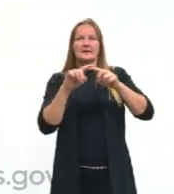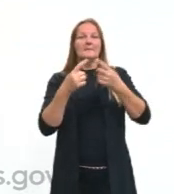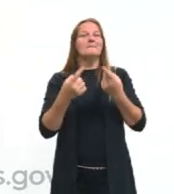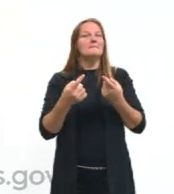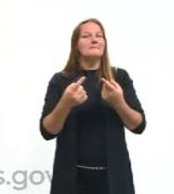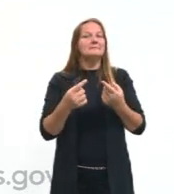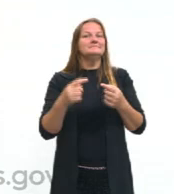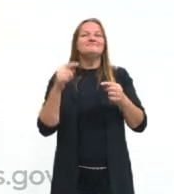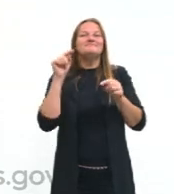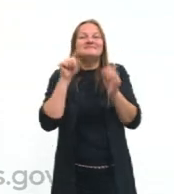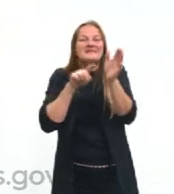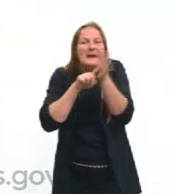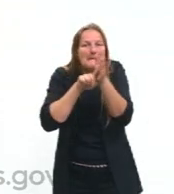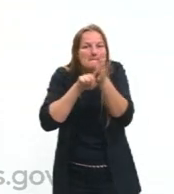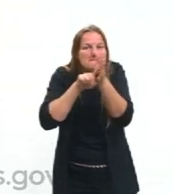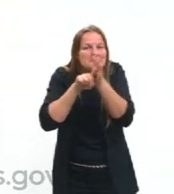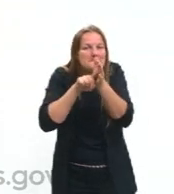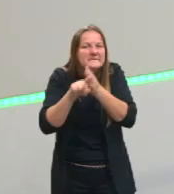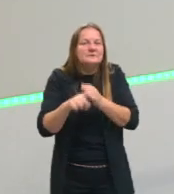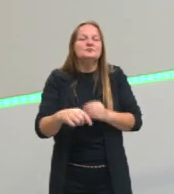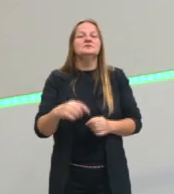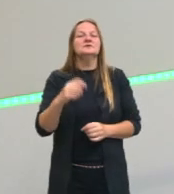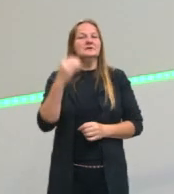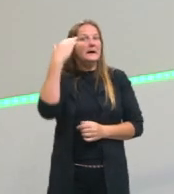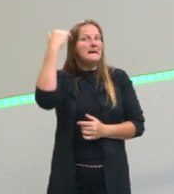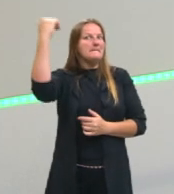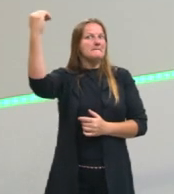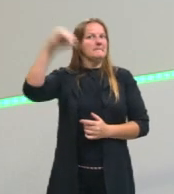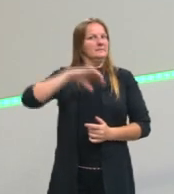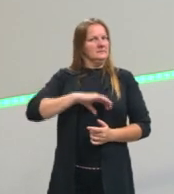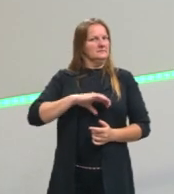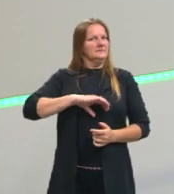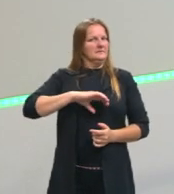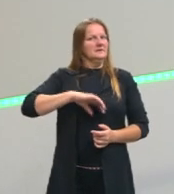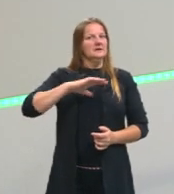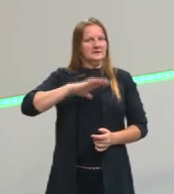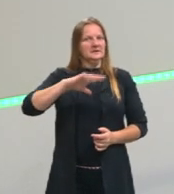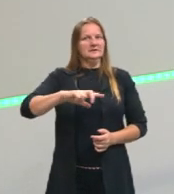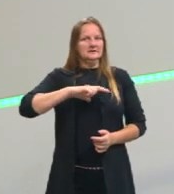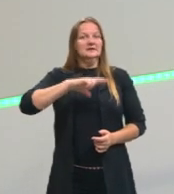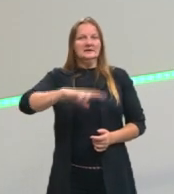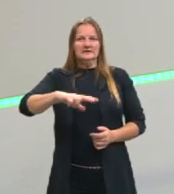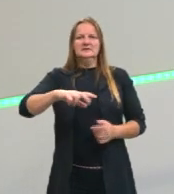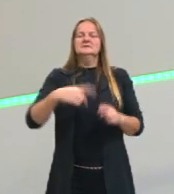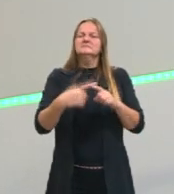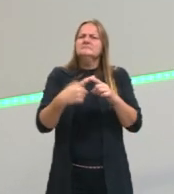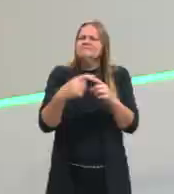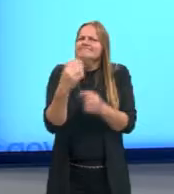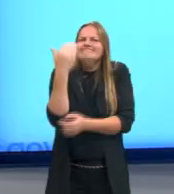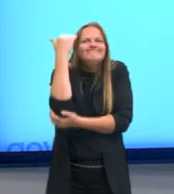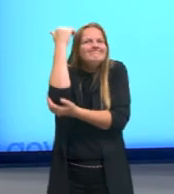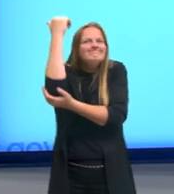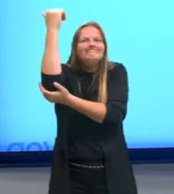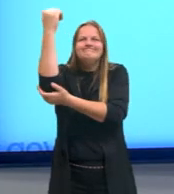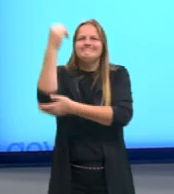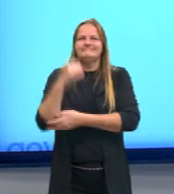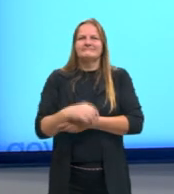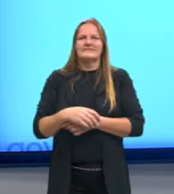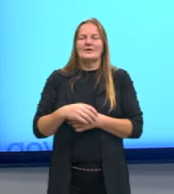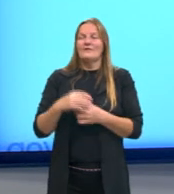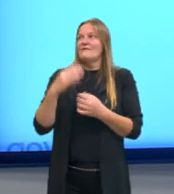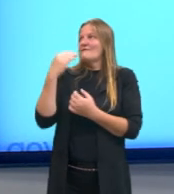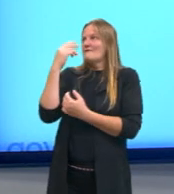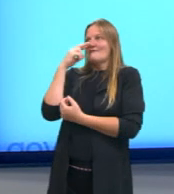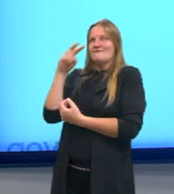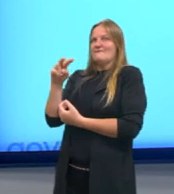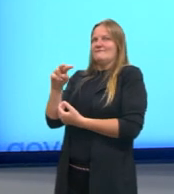ali a gente fala sobre essa questão do prestígio, né? A gente fala exatamente sobre como isso era bem visto e não sobre como